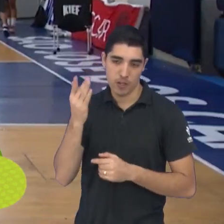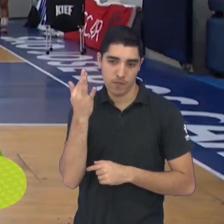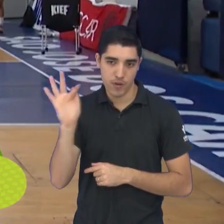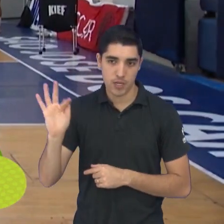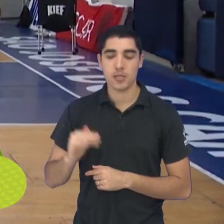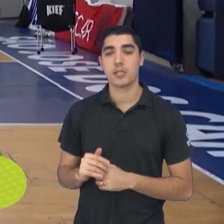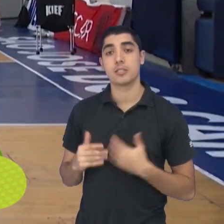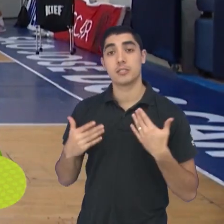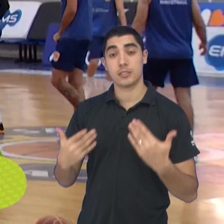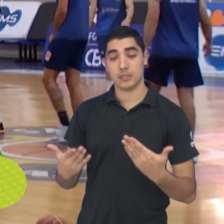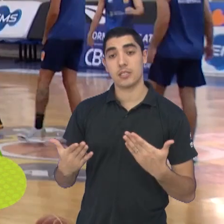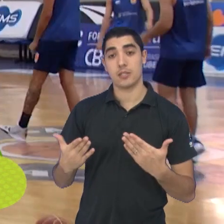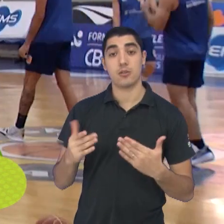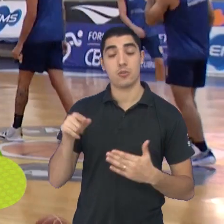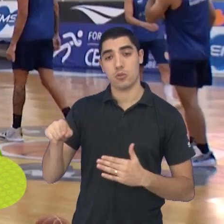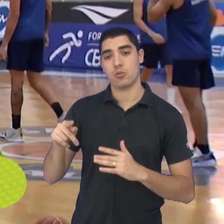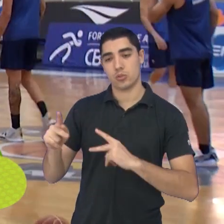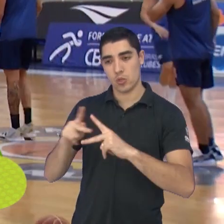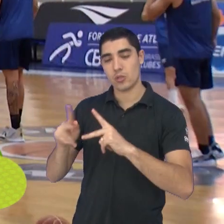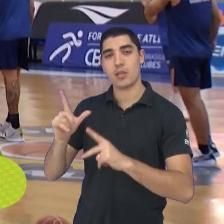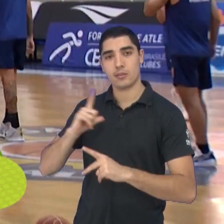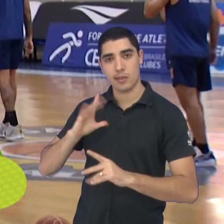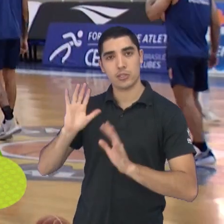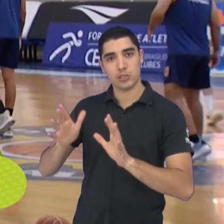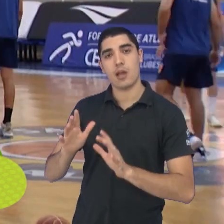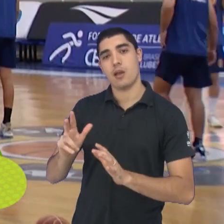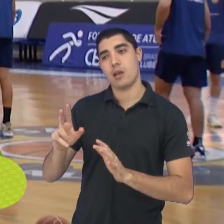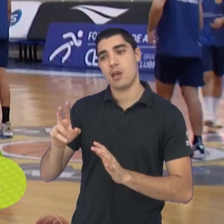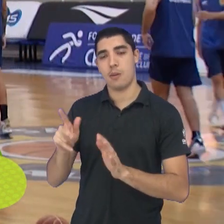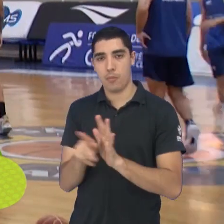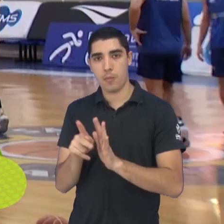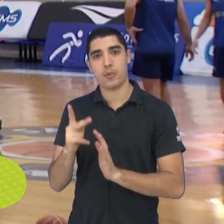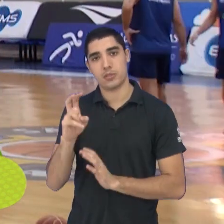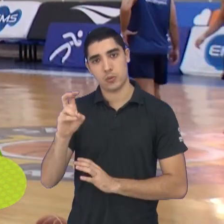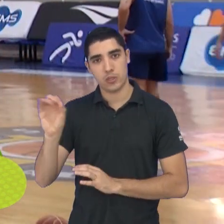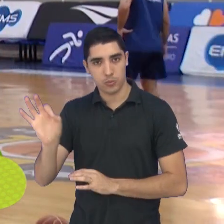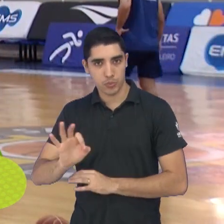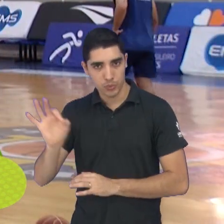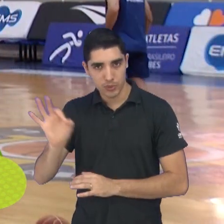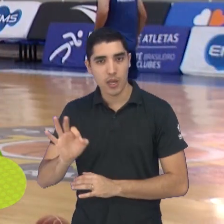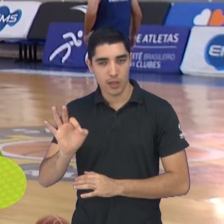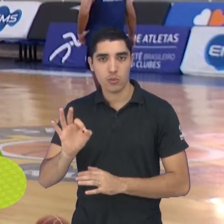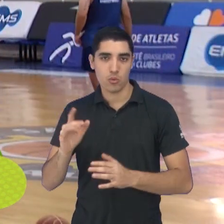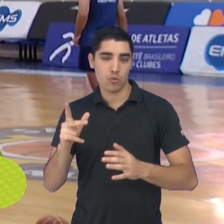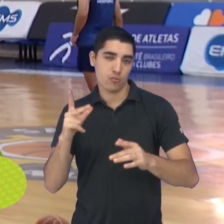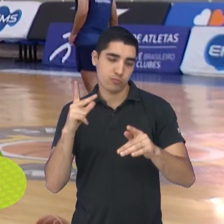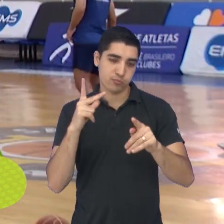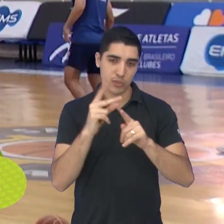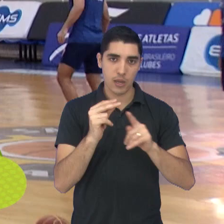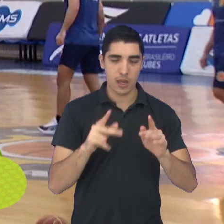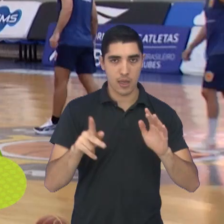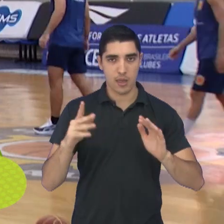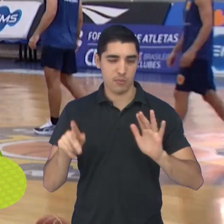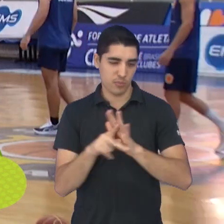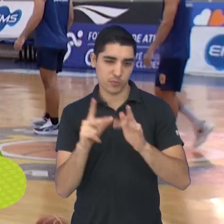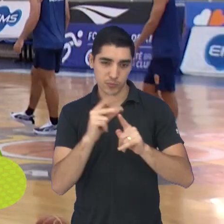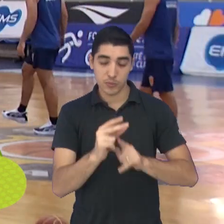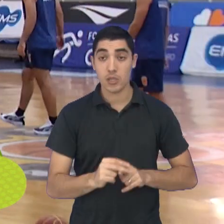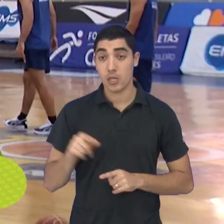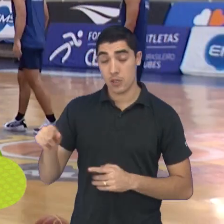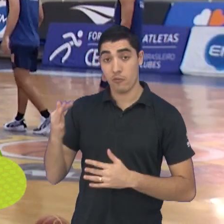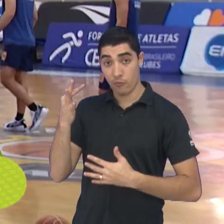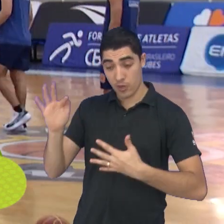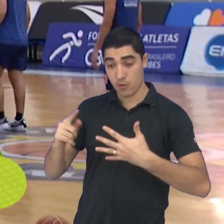com 53,1% de aproveitamento, 17 vitórias e 15 derrotas. Já Franca é o segundo colocado, com 84